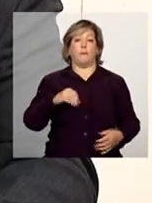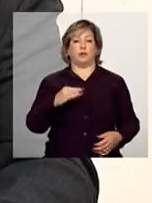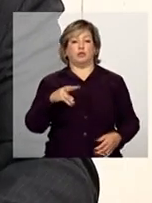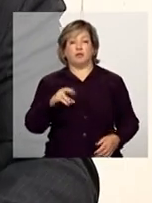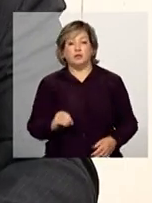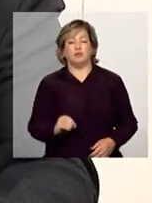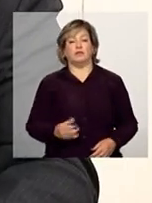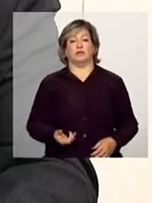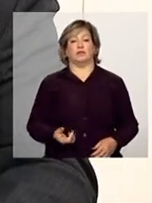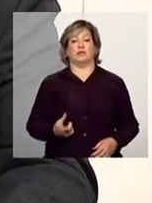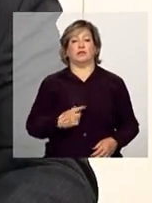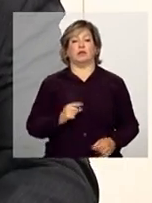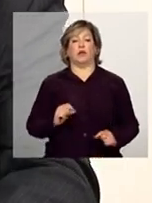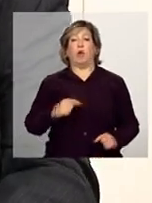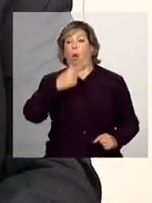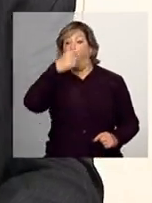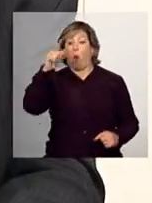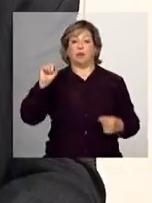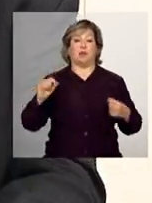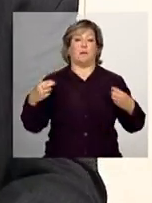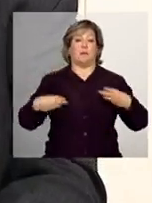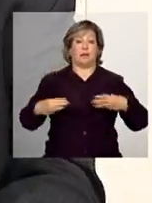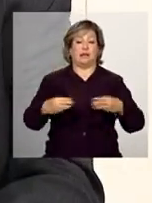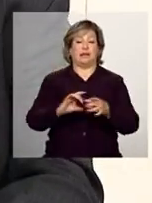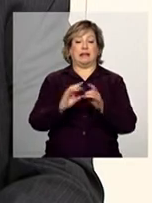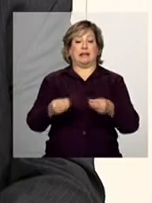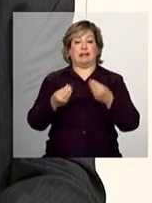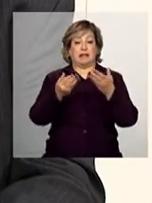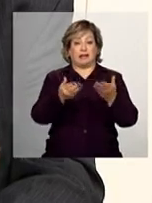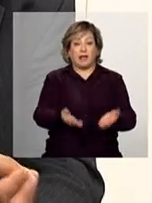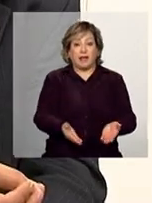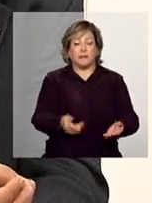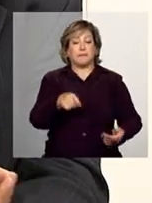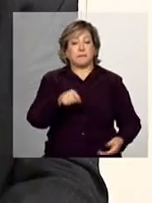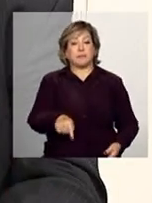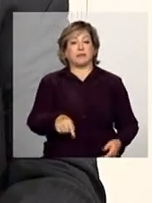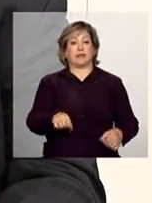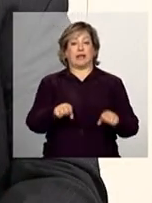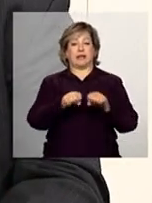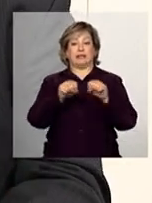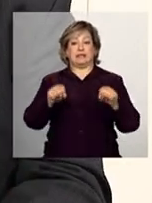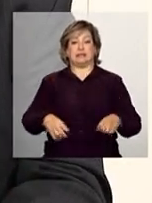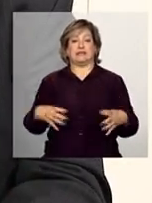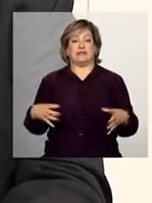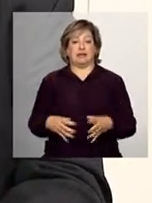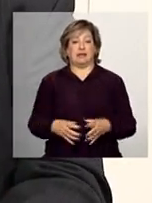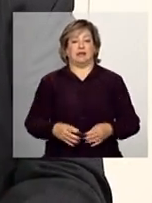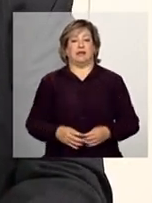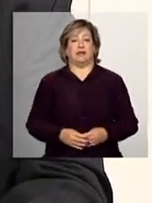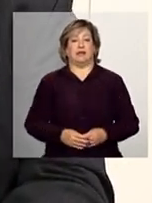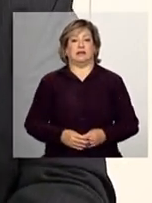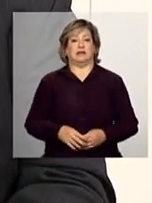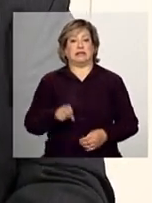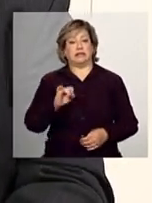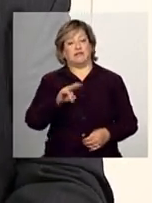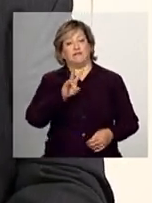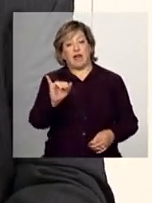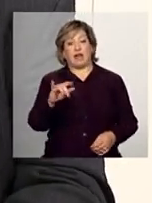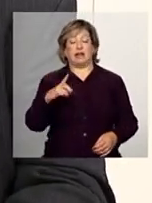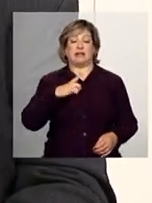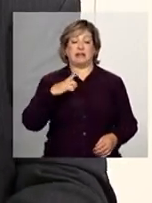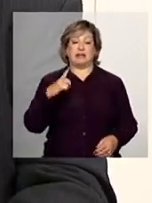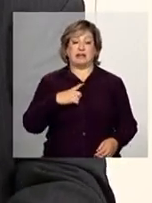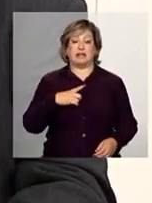outro ministério disponibilizar por meio desse sistema se vai haver ou não um